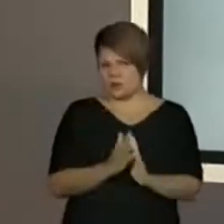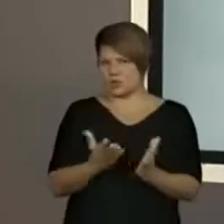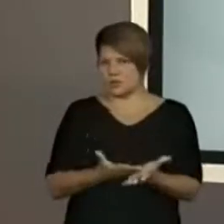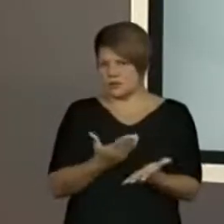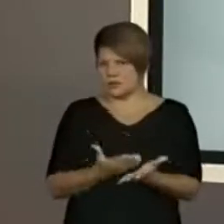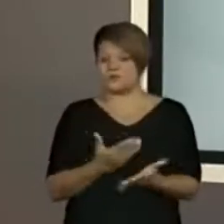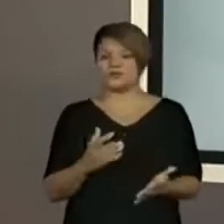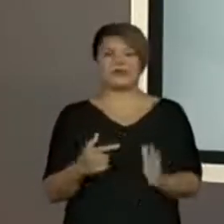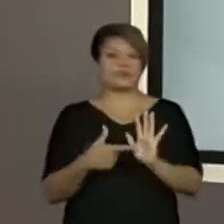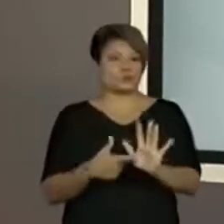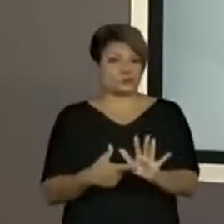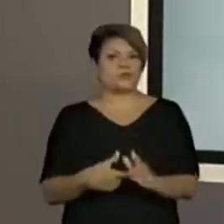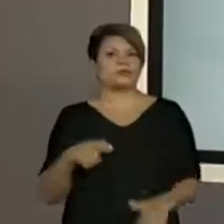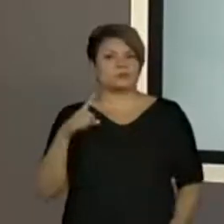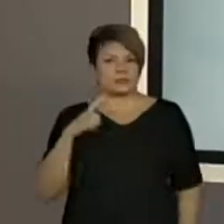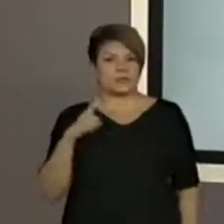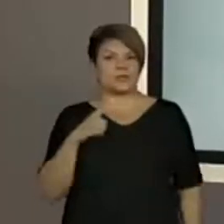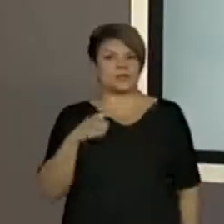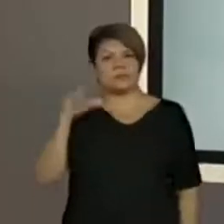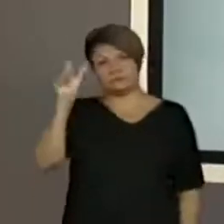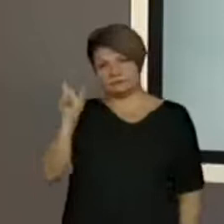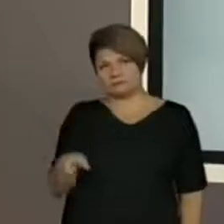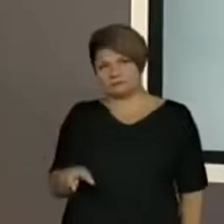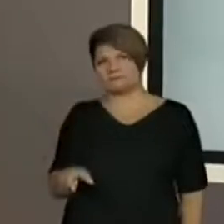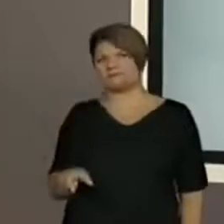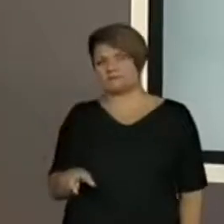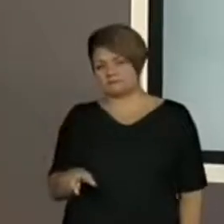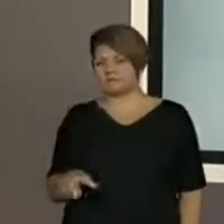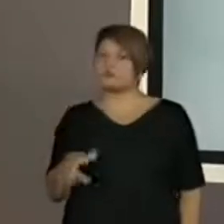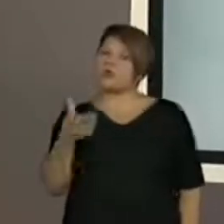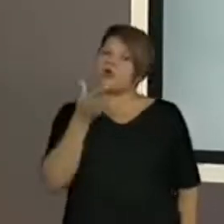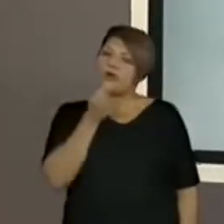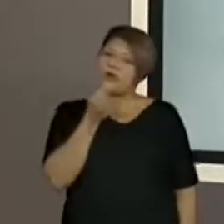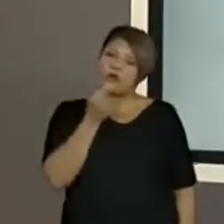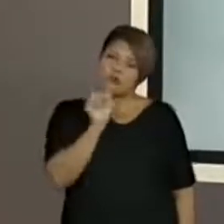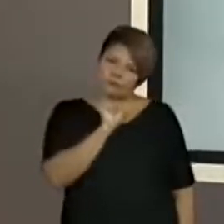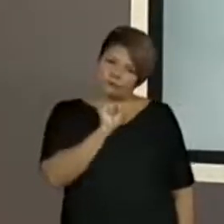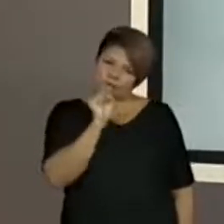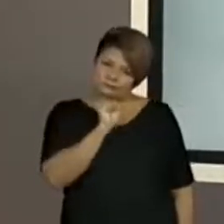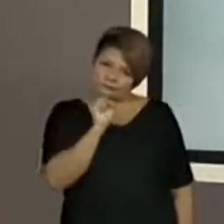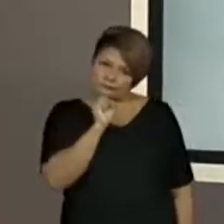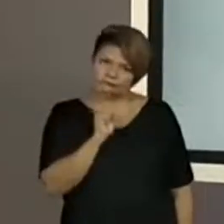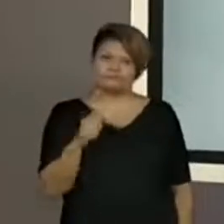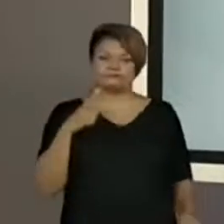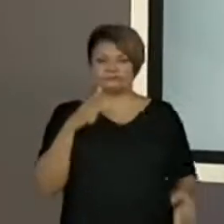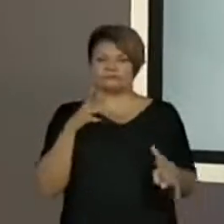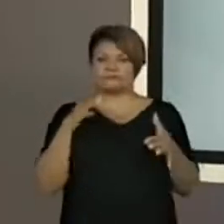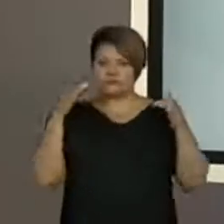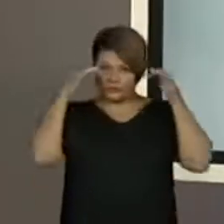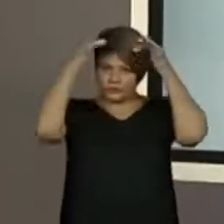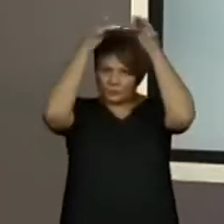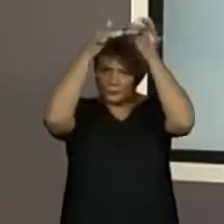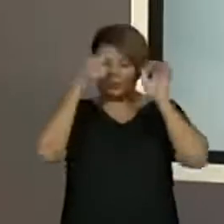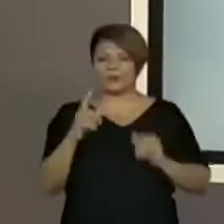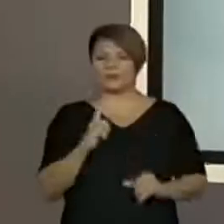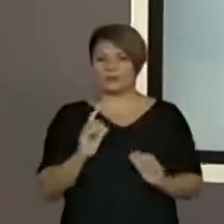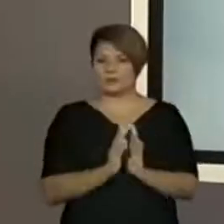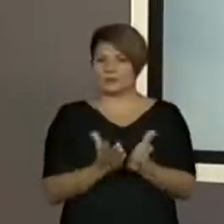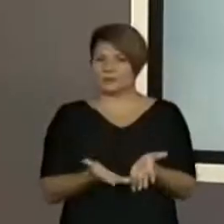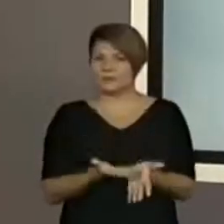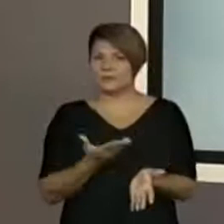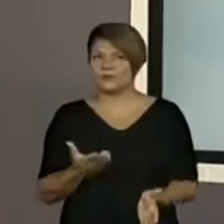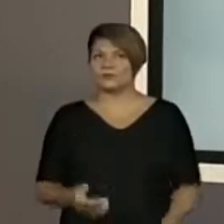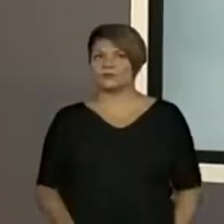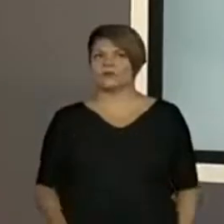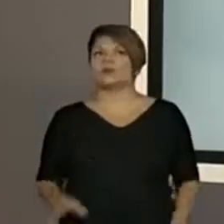De uma certa forma, alguém que é um senhor, que tem chapéu, que tem um livro. Mas